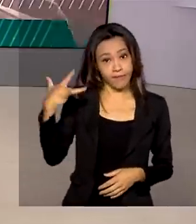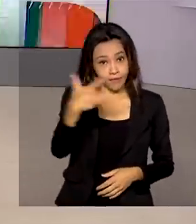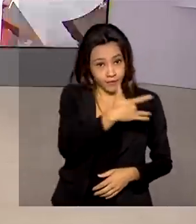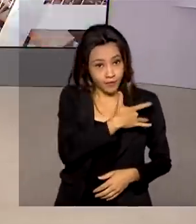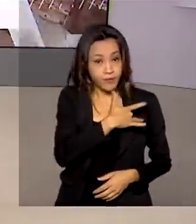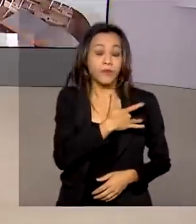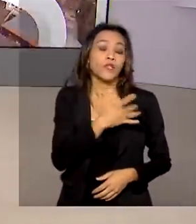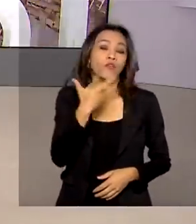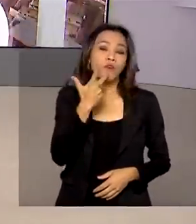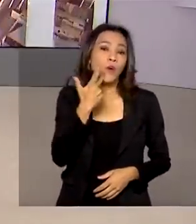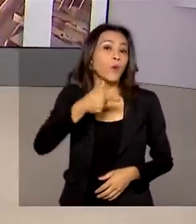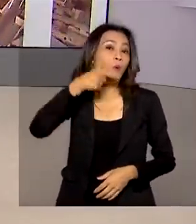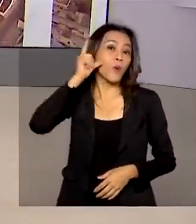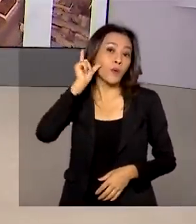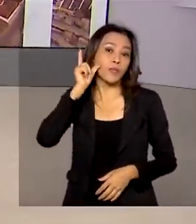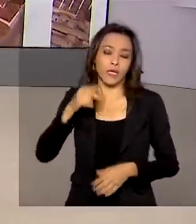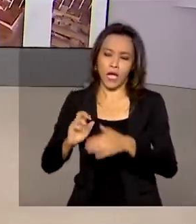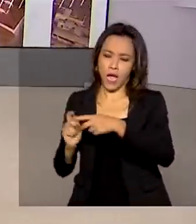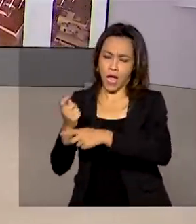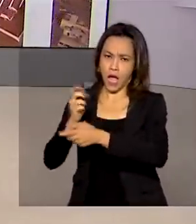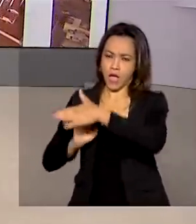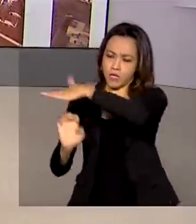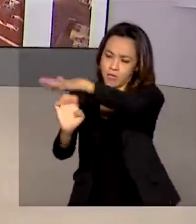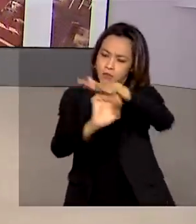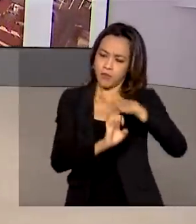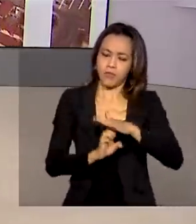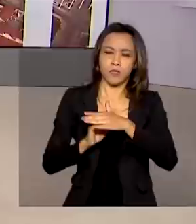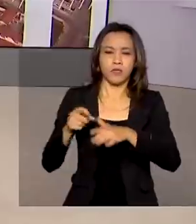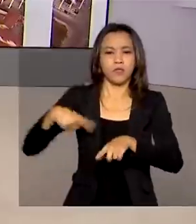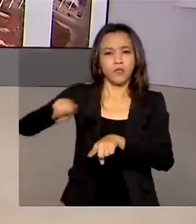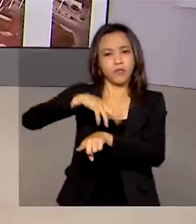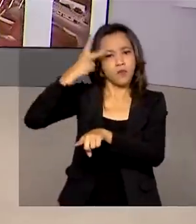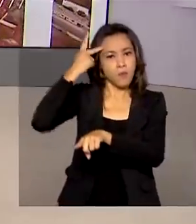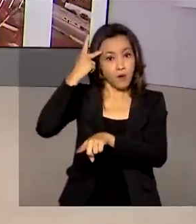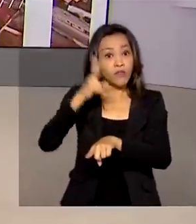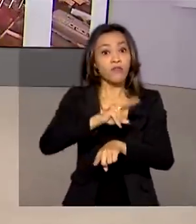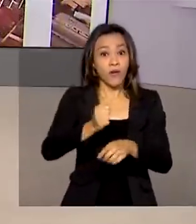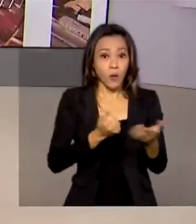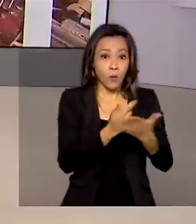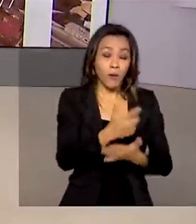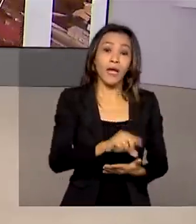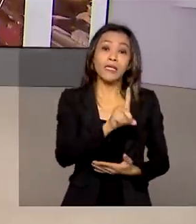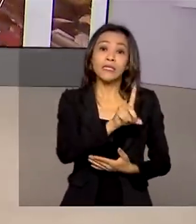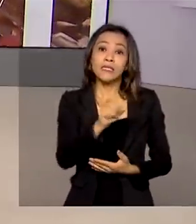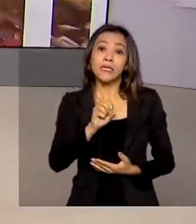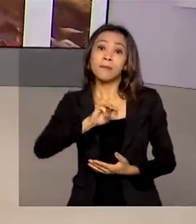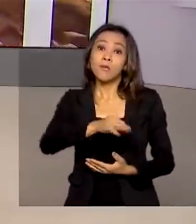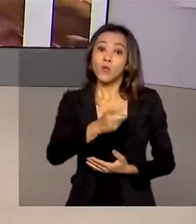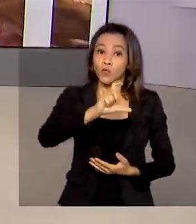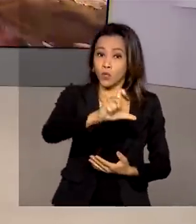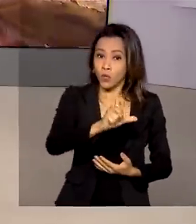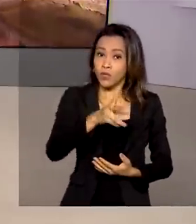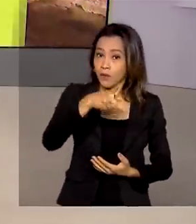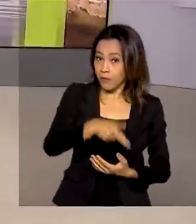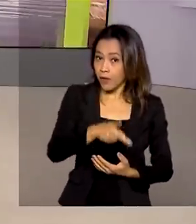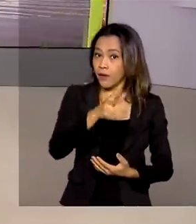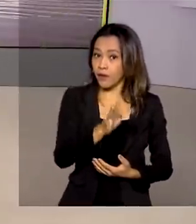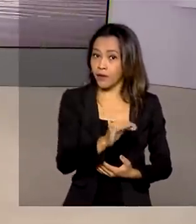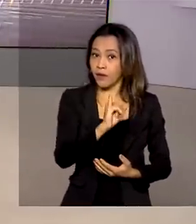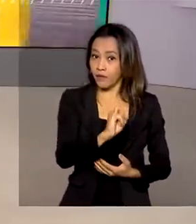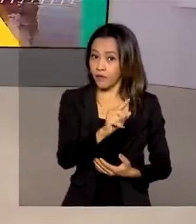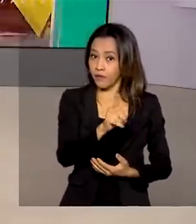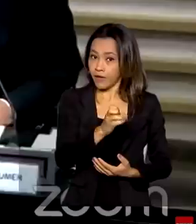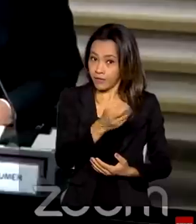a empresários de São Paulo que o Brasil deve comprar 100 milhões de doses da Pfizer e reforçou também as ações de combate à